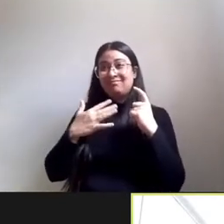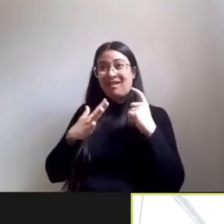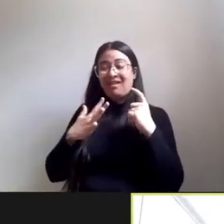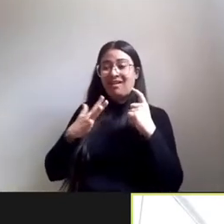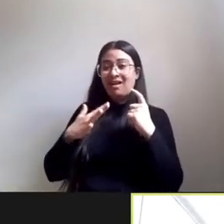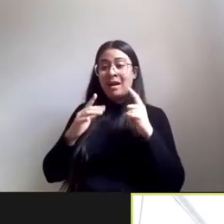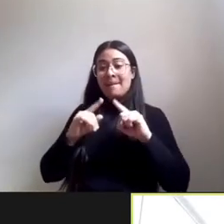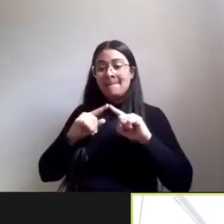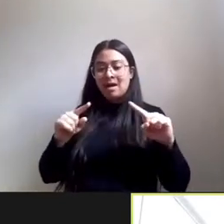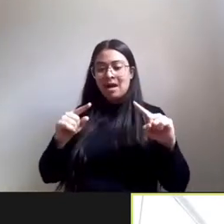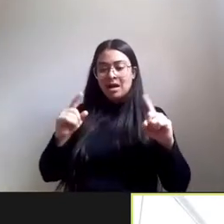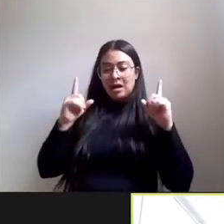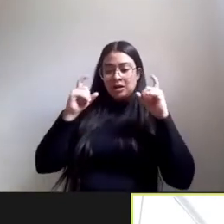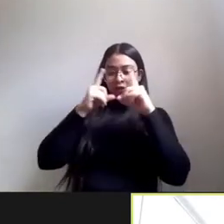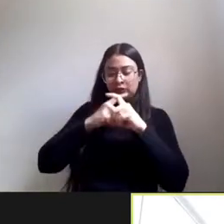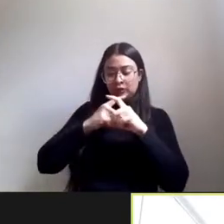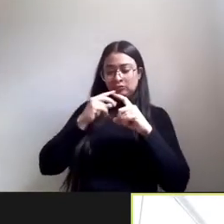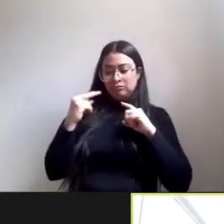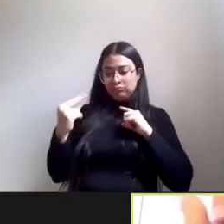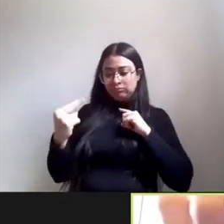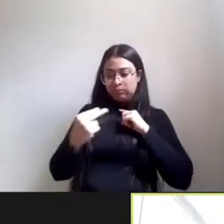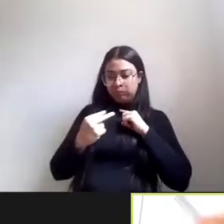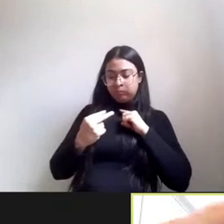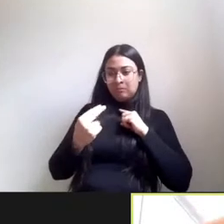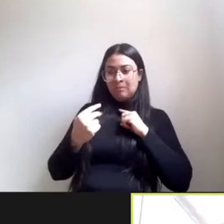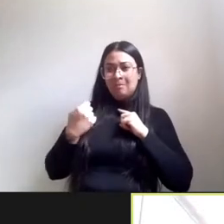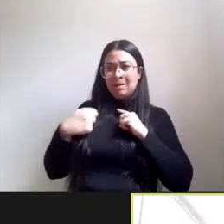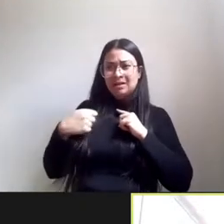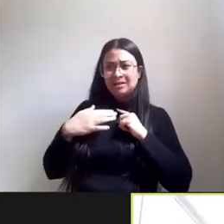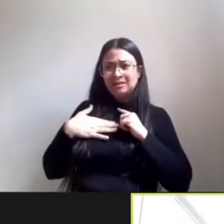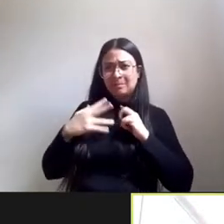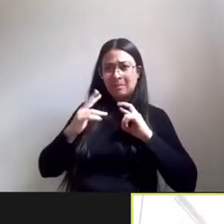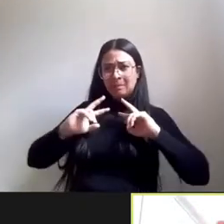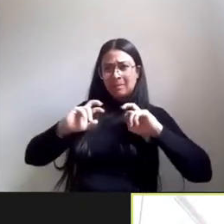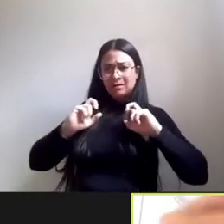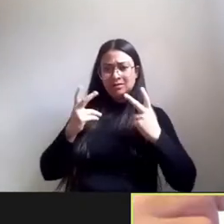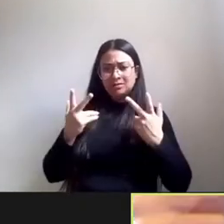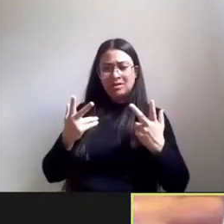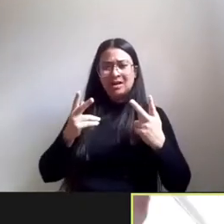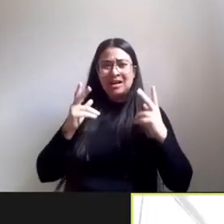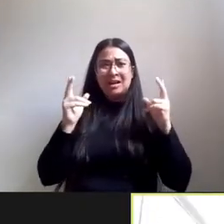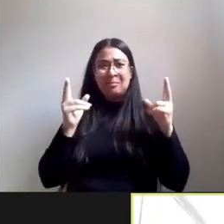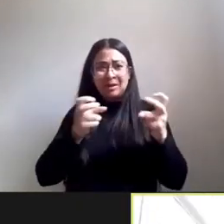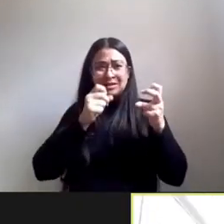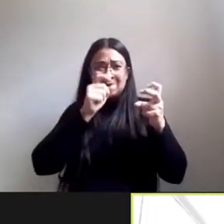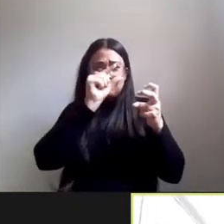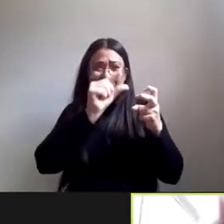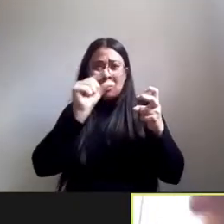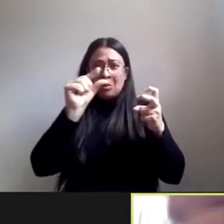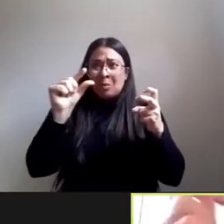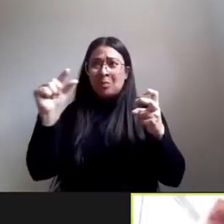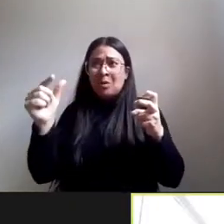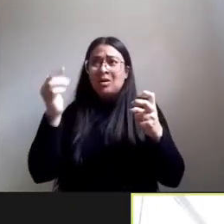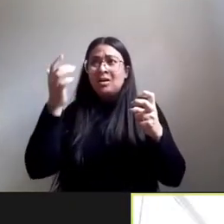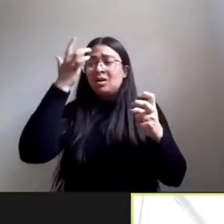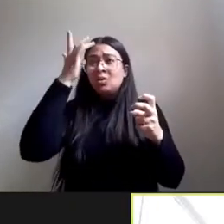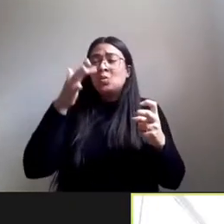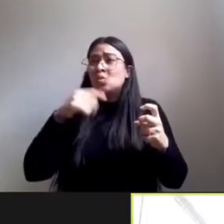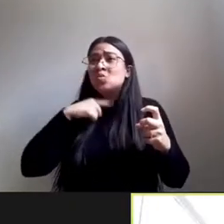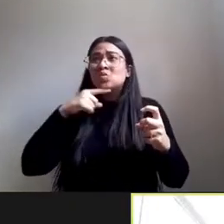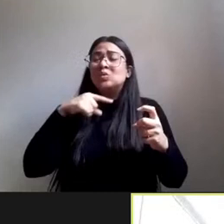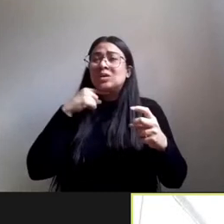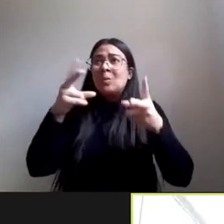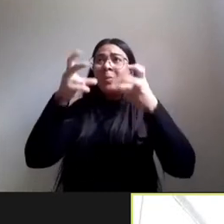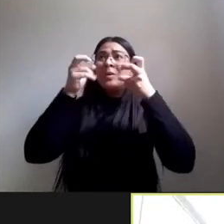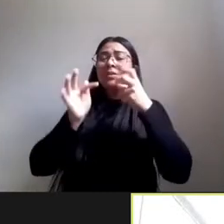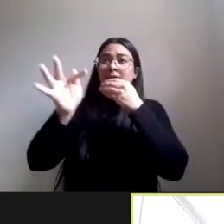eu reconheço não só em mim mas em outros de capturar o que possa ser o futuro né imediato vamos falar de 2021